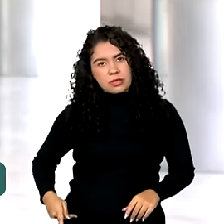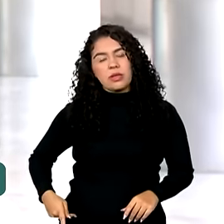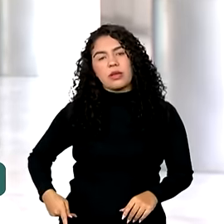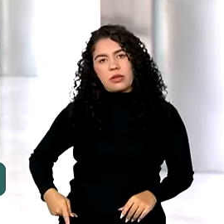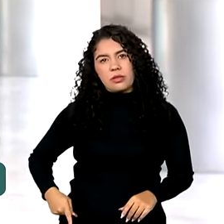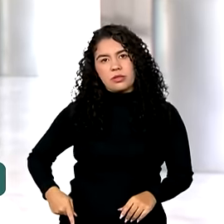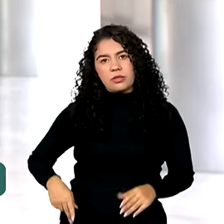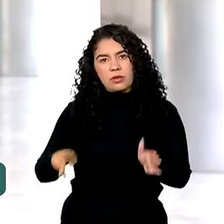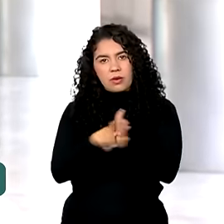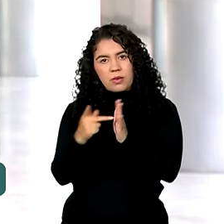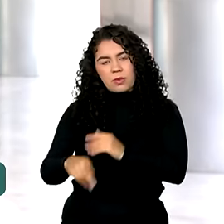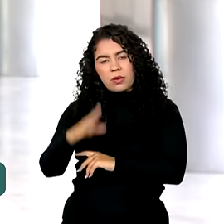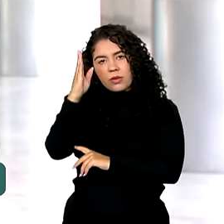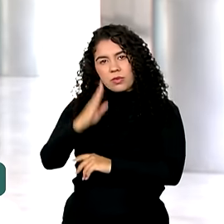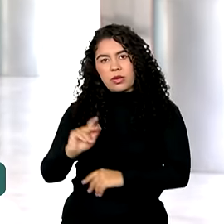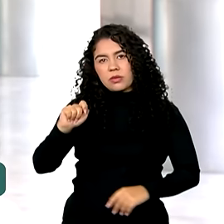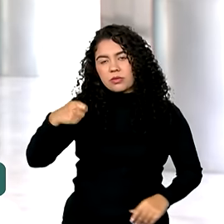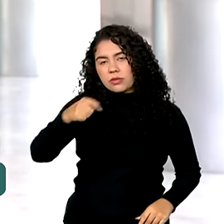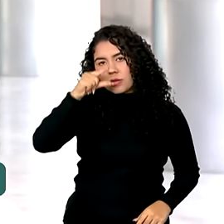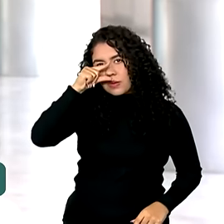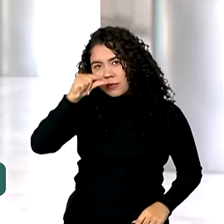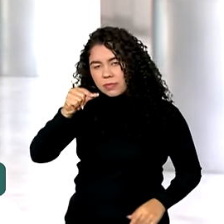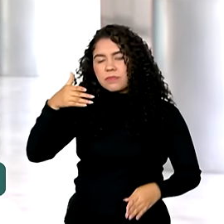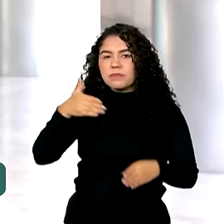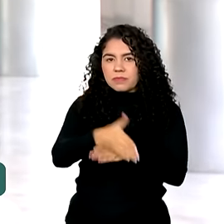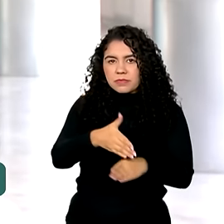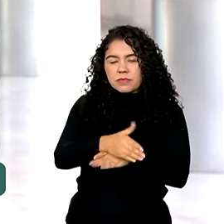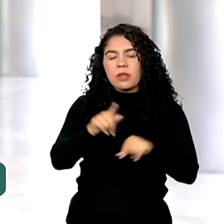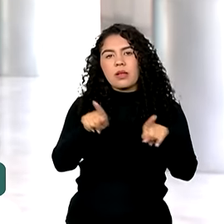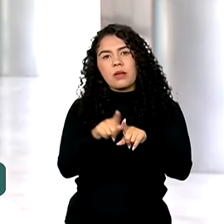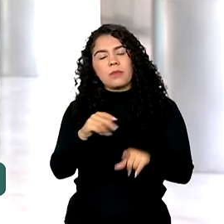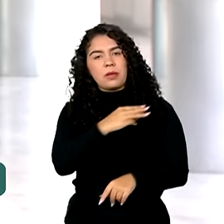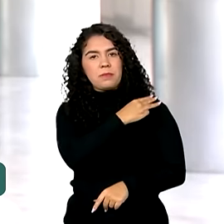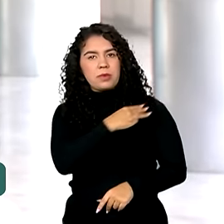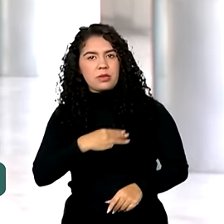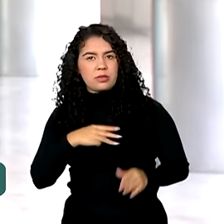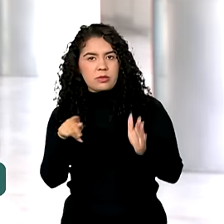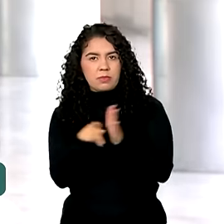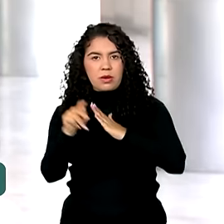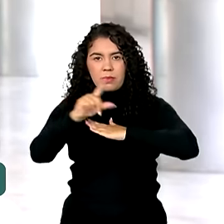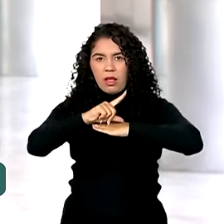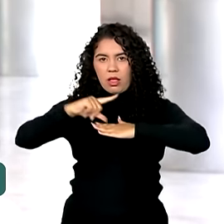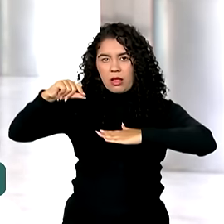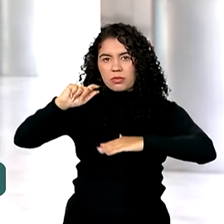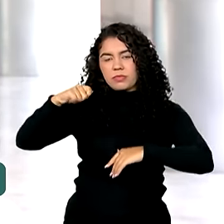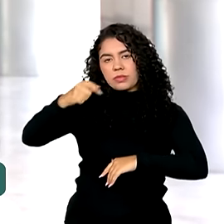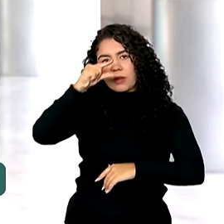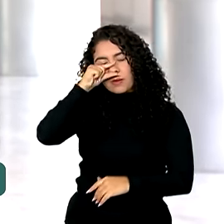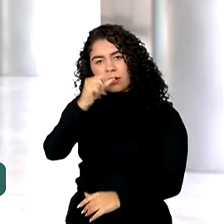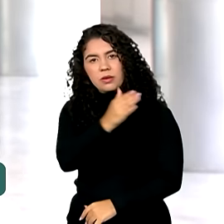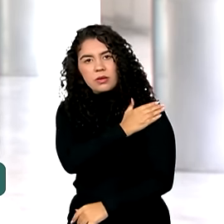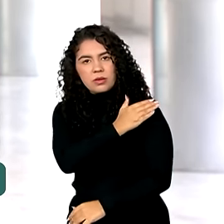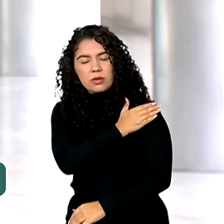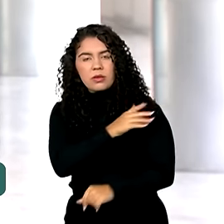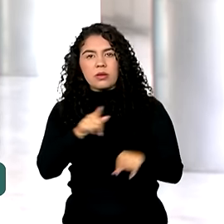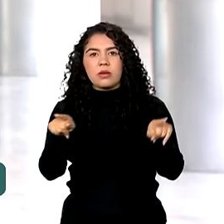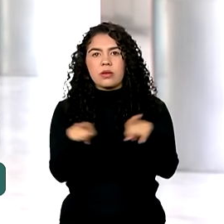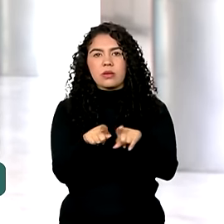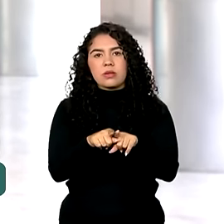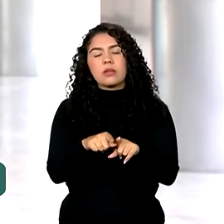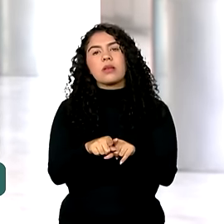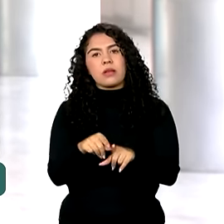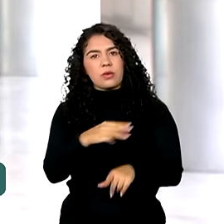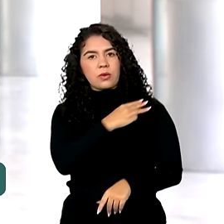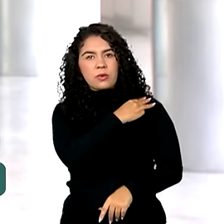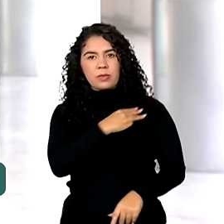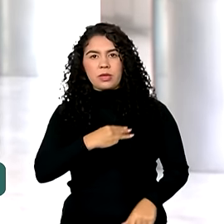Comércio e Serviço, Geraldo Alckmin, o ministro da Casa Civil, Rui Costa, também o ministro da Secretaria-Geral da Presidência da República,